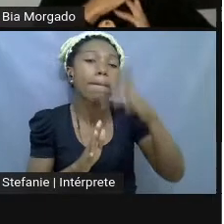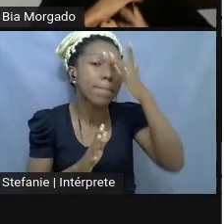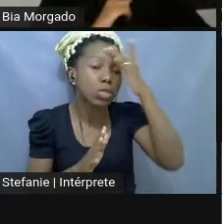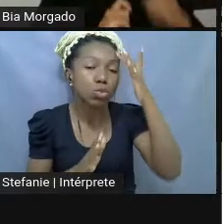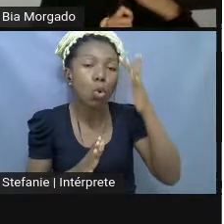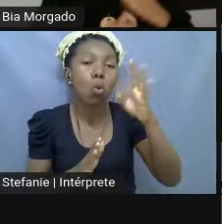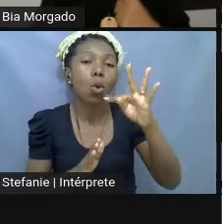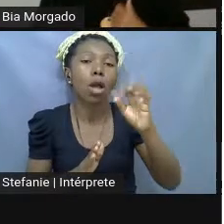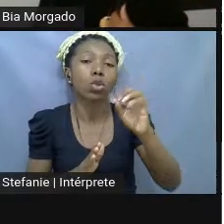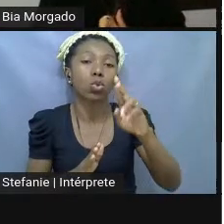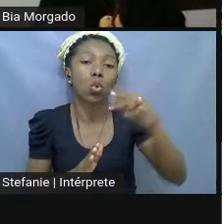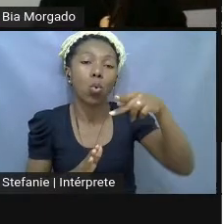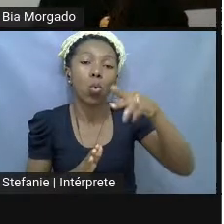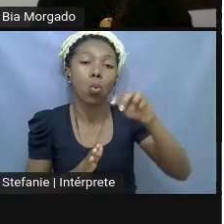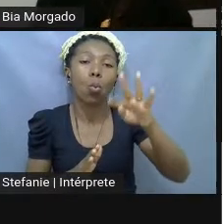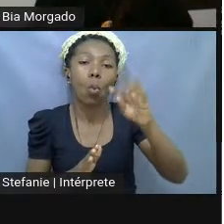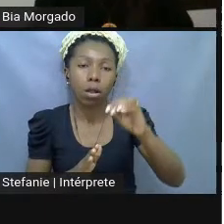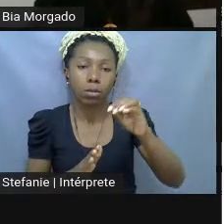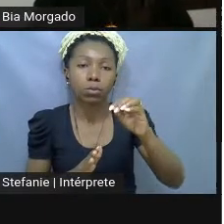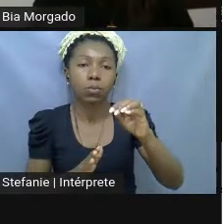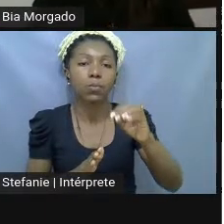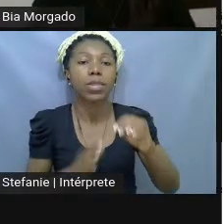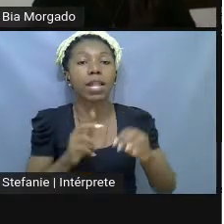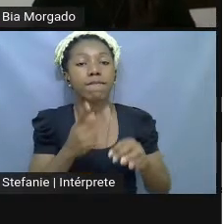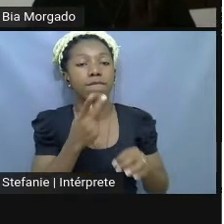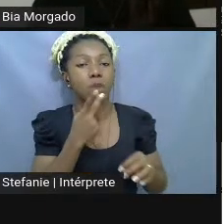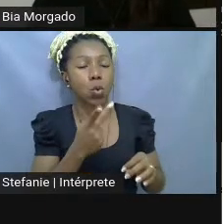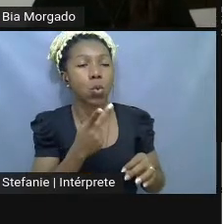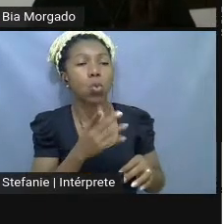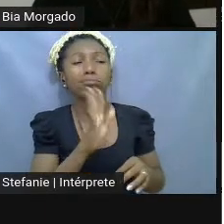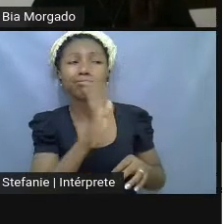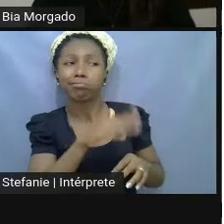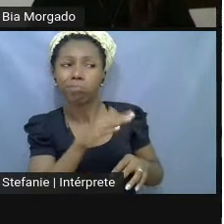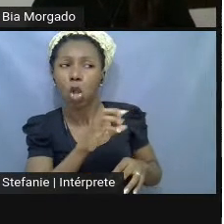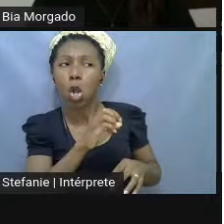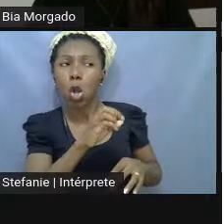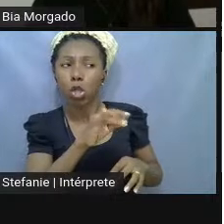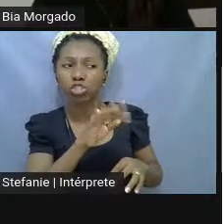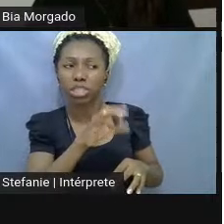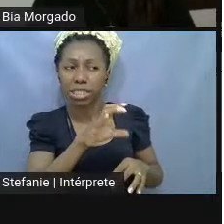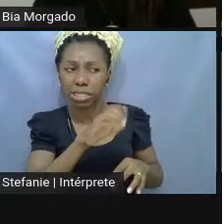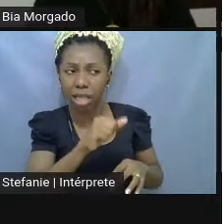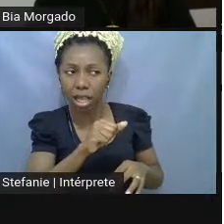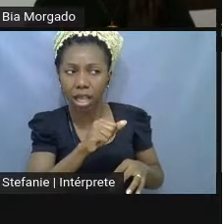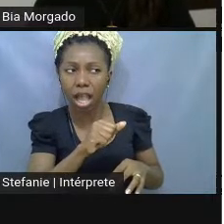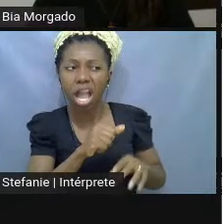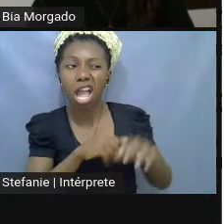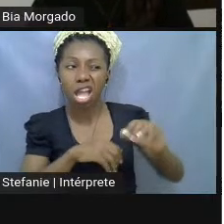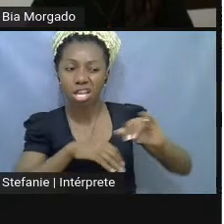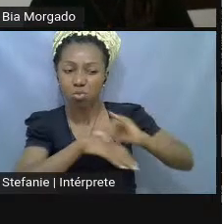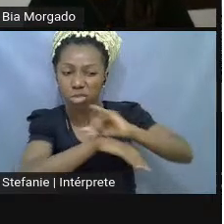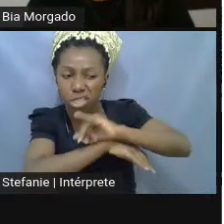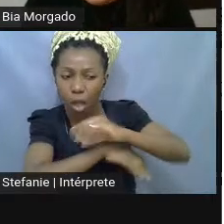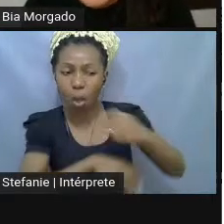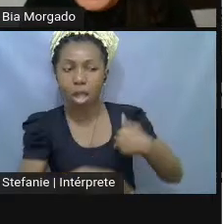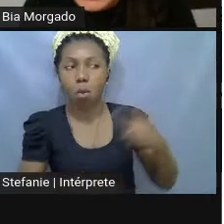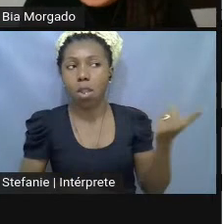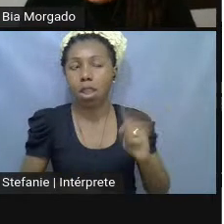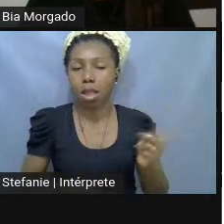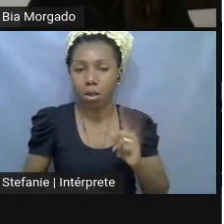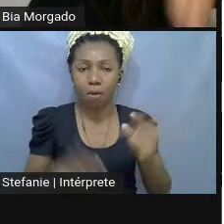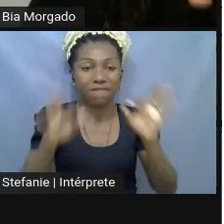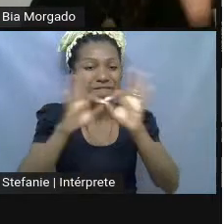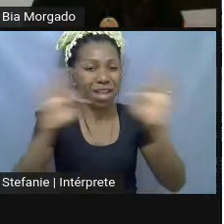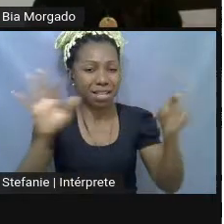falava oitsika, exposição, eu não. Tem aqui um trechinho desse texto que eu trouxe para vocês,